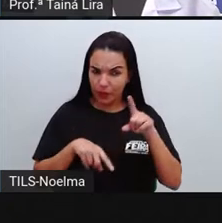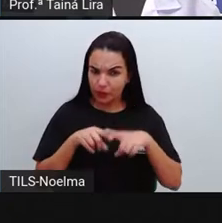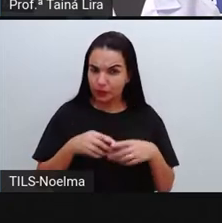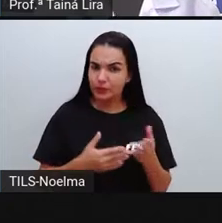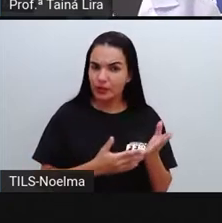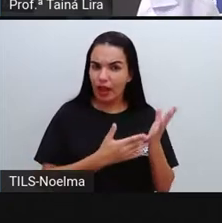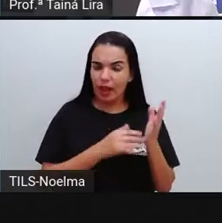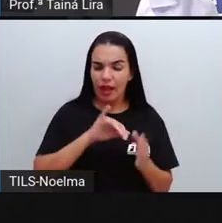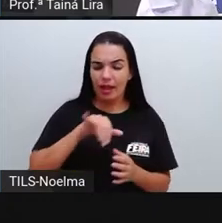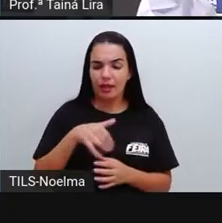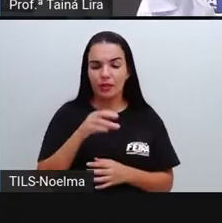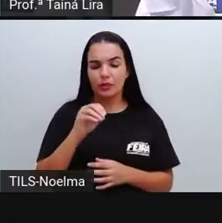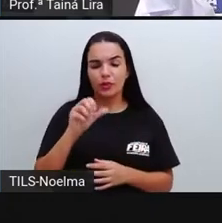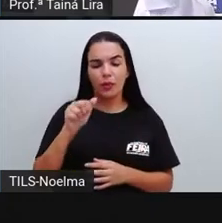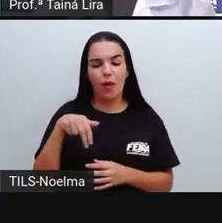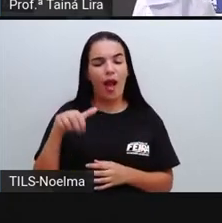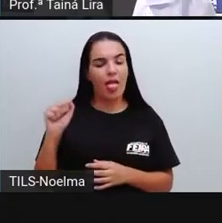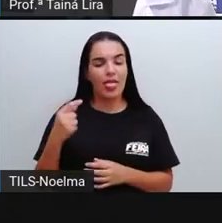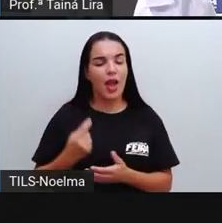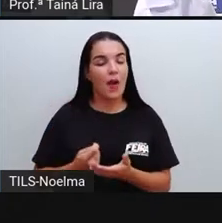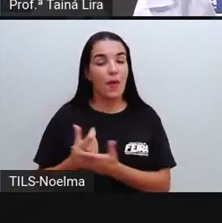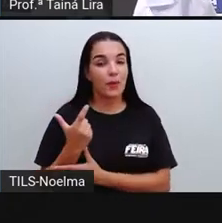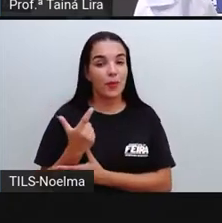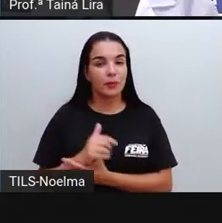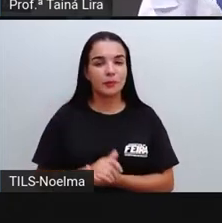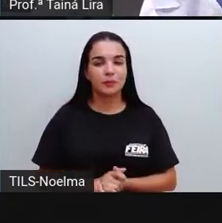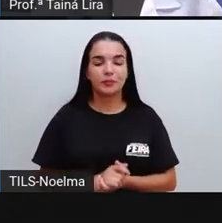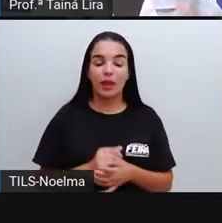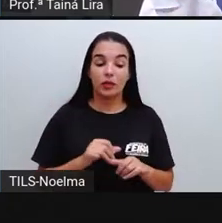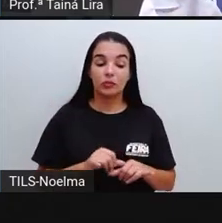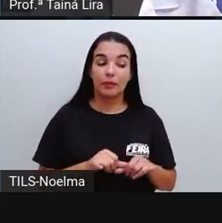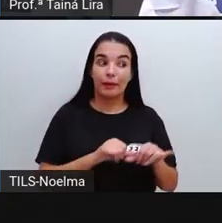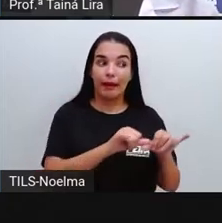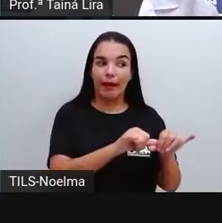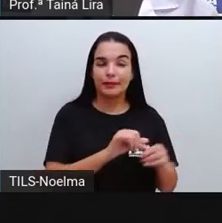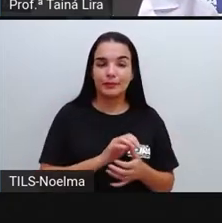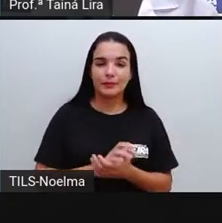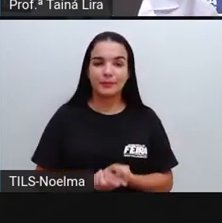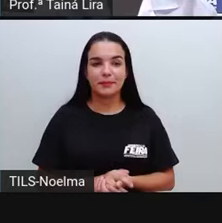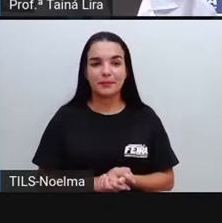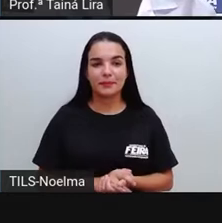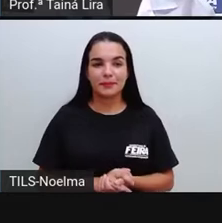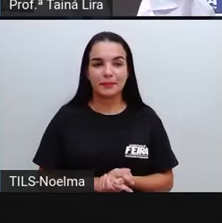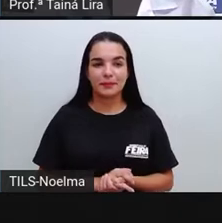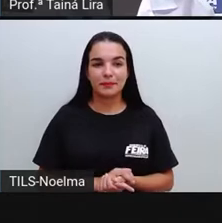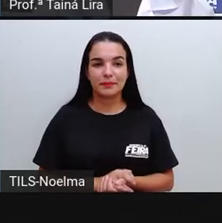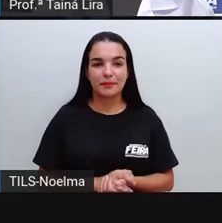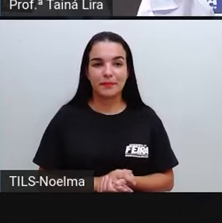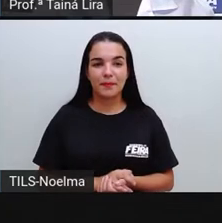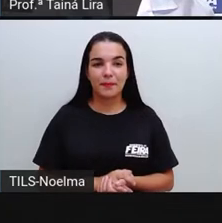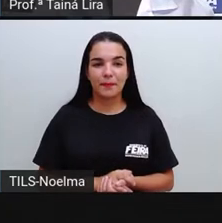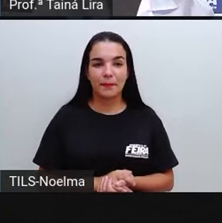Joana, foi o que ela comprou quando foi ao supermercado, tá bom?